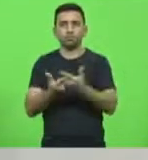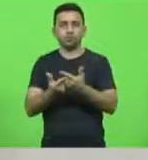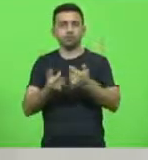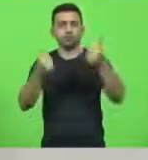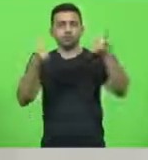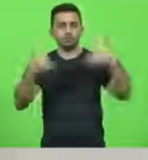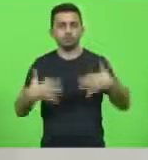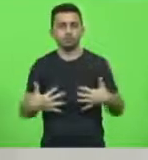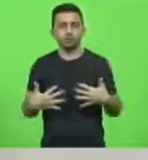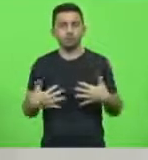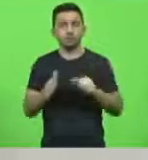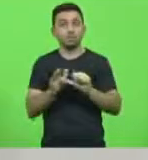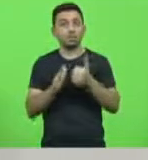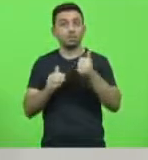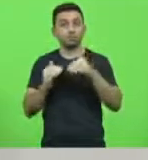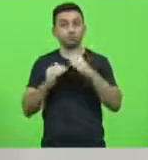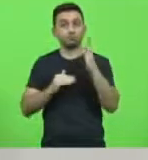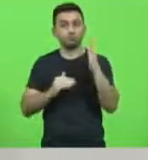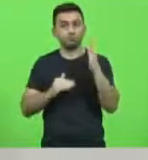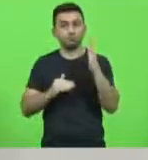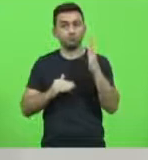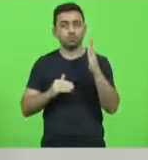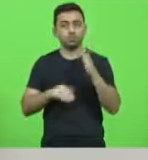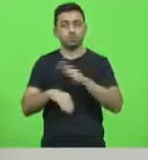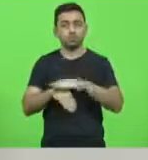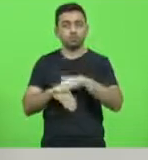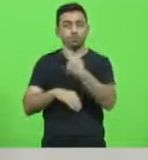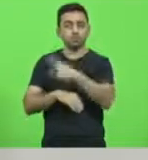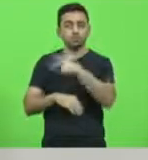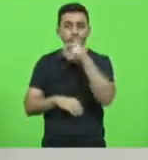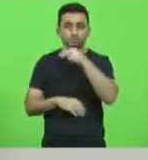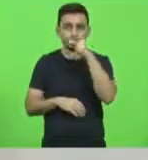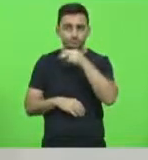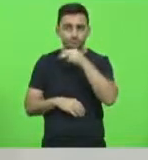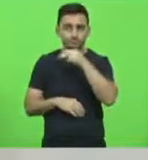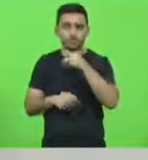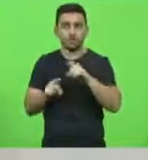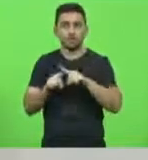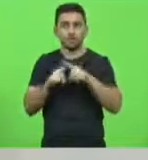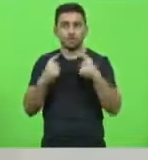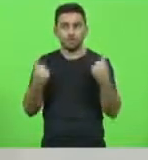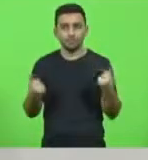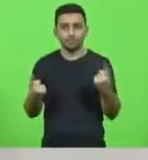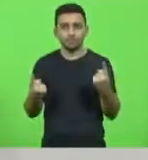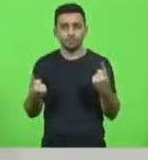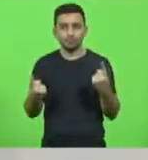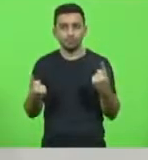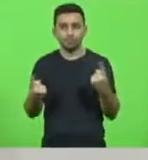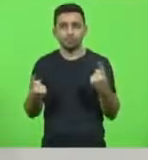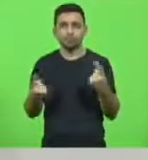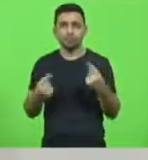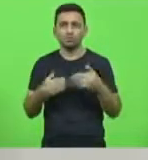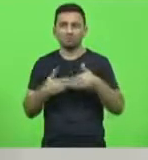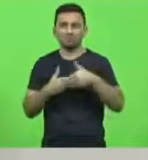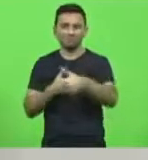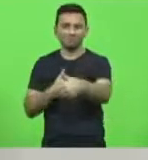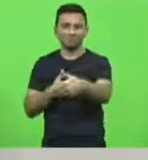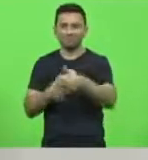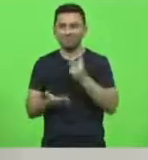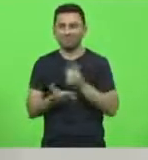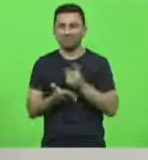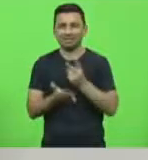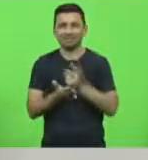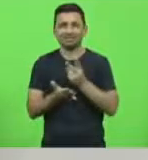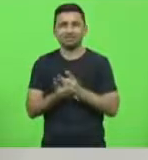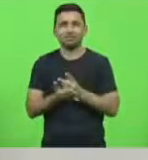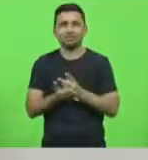É a minha primeira discordância da manifestação do deputado Kennedy. Portanto, o procedimento assodado, adotado, se